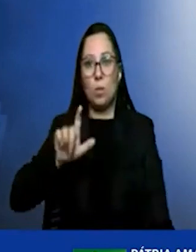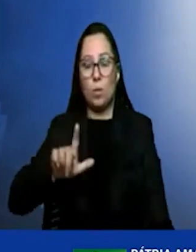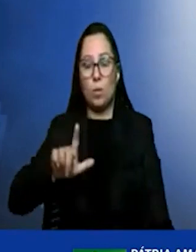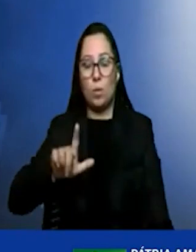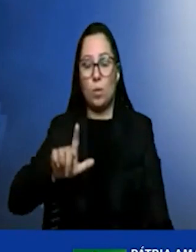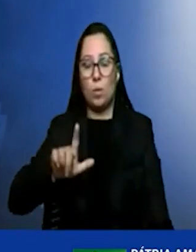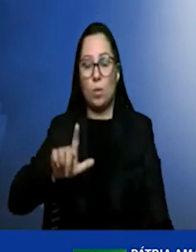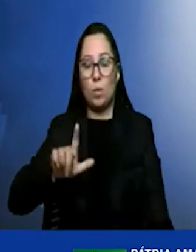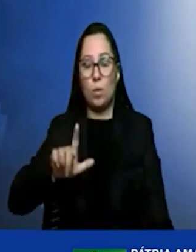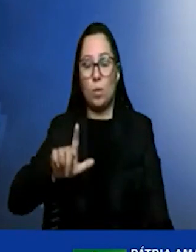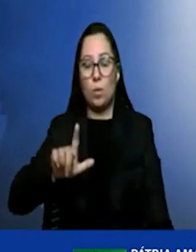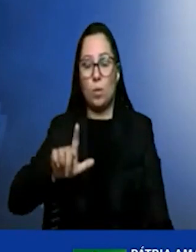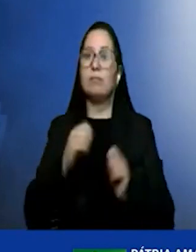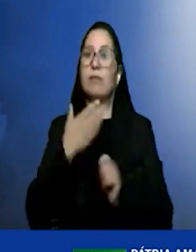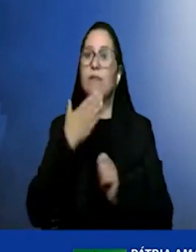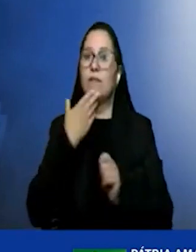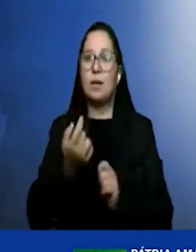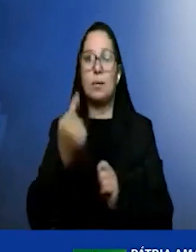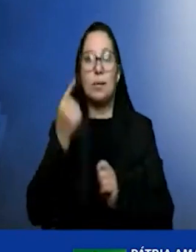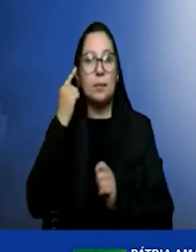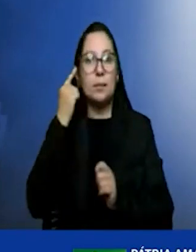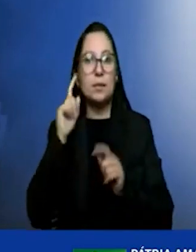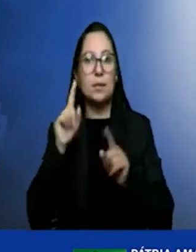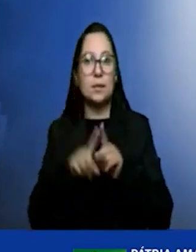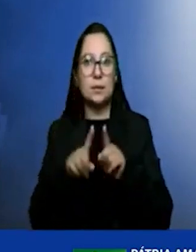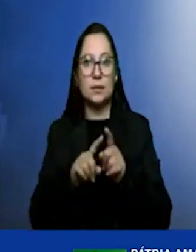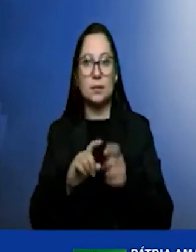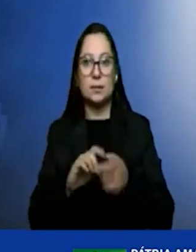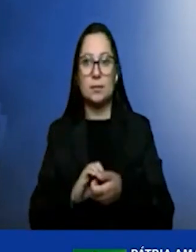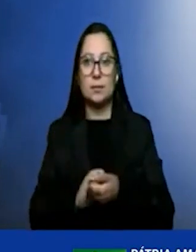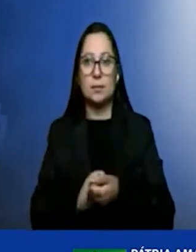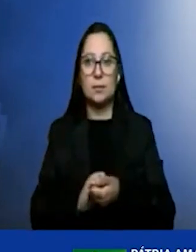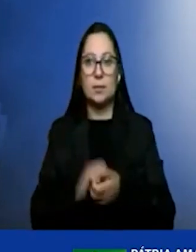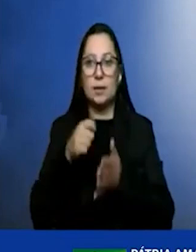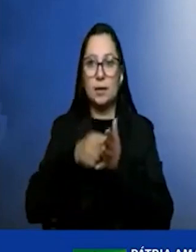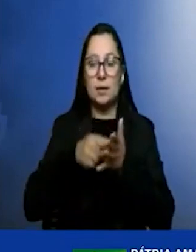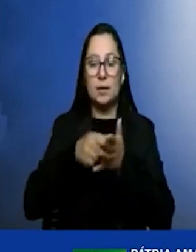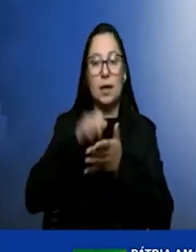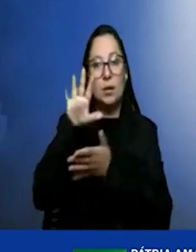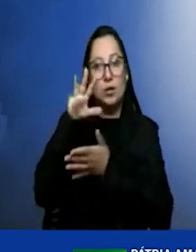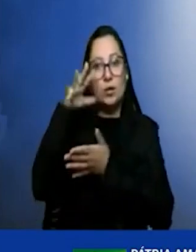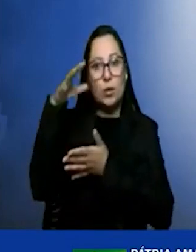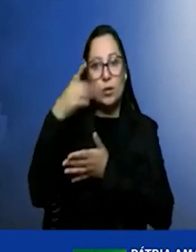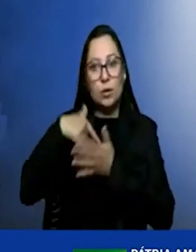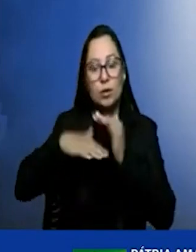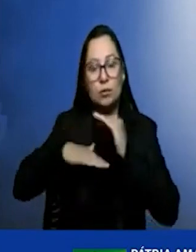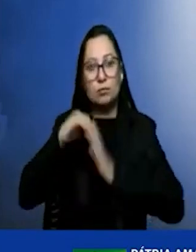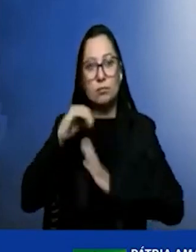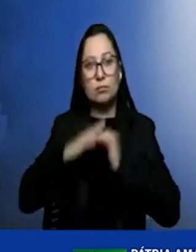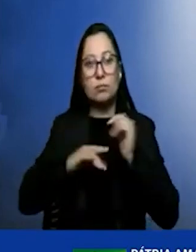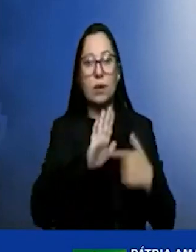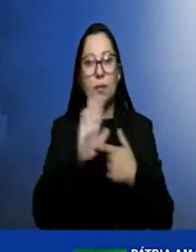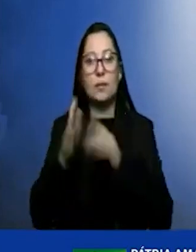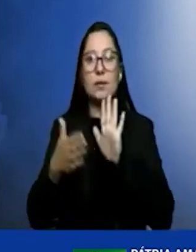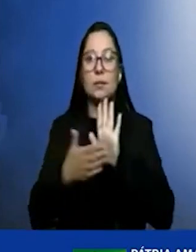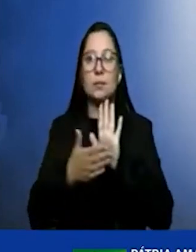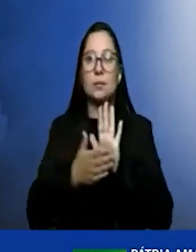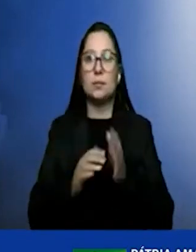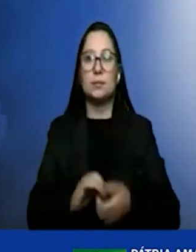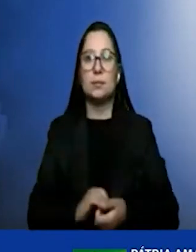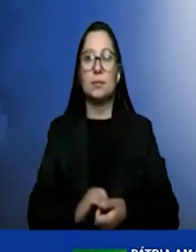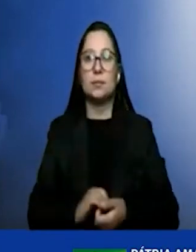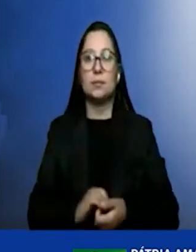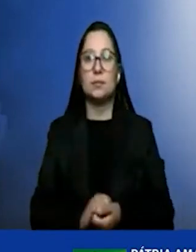termos isso em mente e buscarmos as soluções para que sejamos proativos e apresentar as propostas. Eu solicito agora